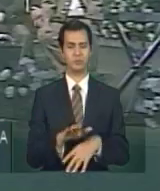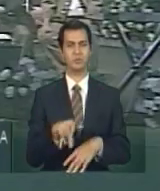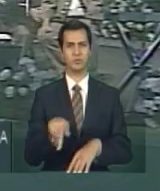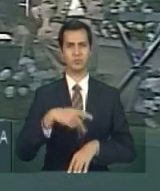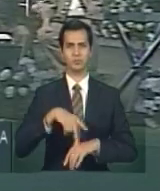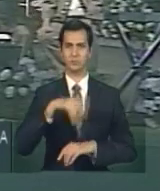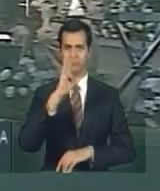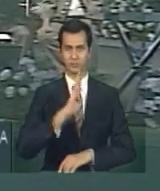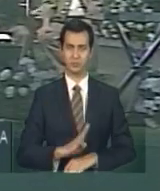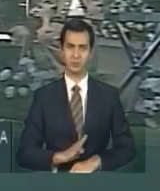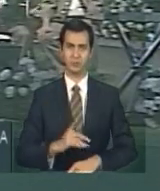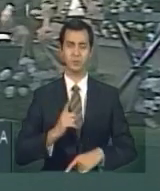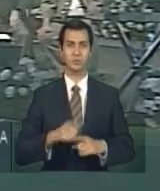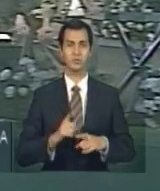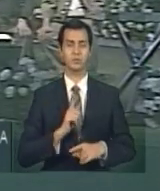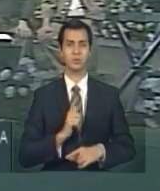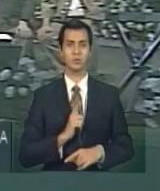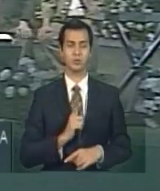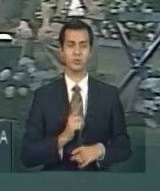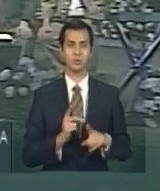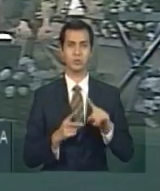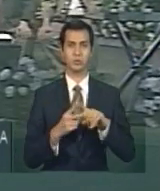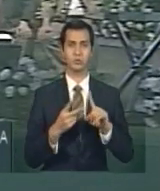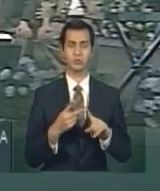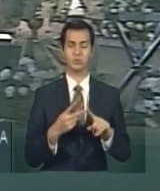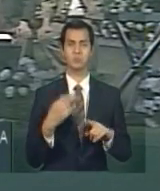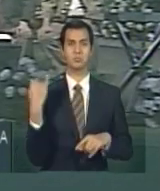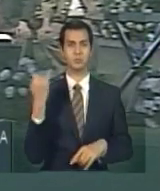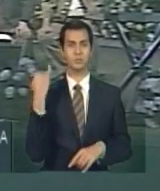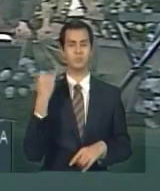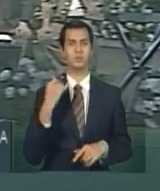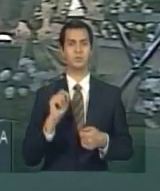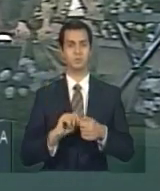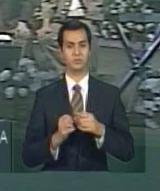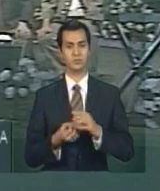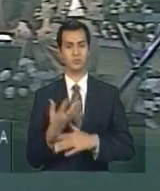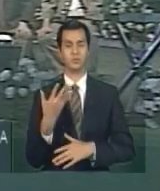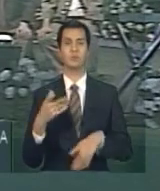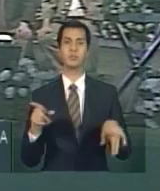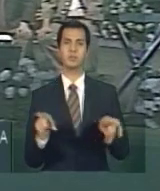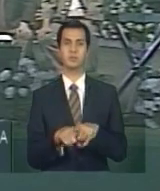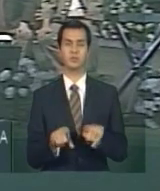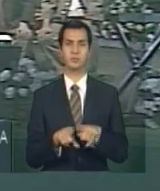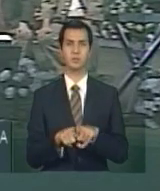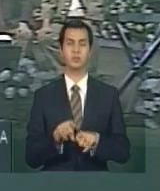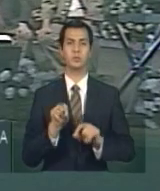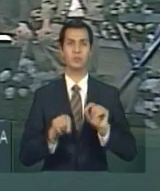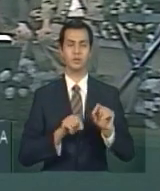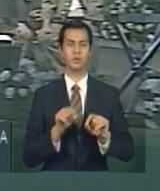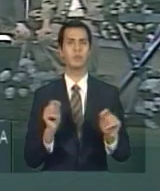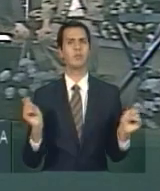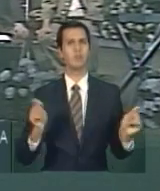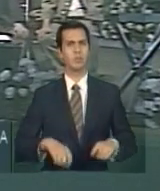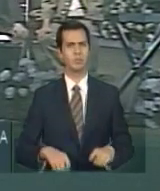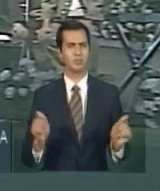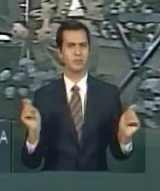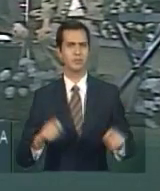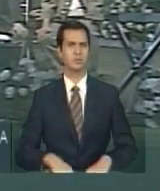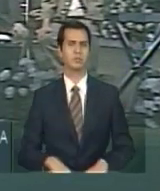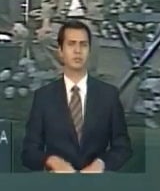duas grandes formas de produção e também da capacidade